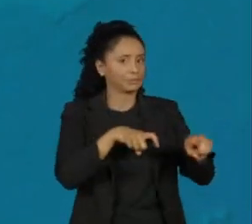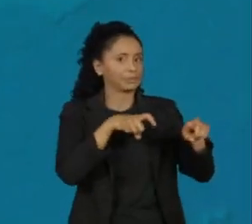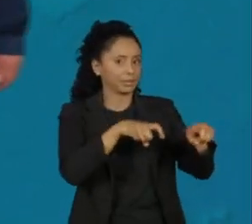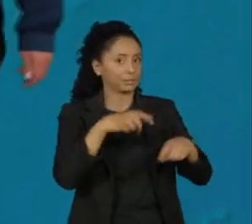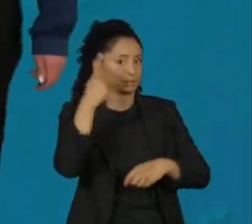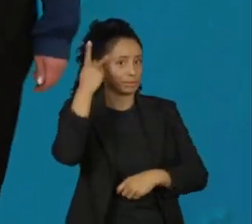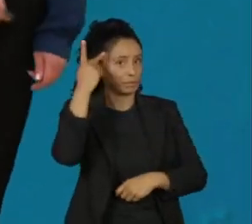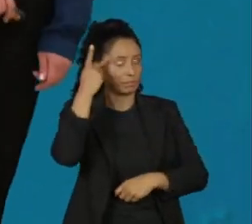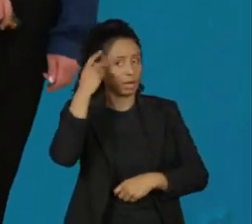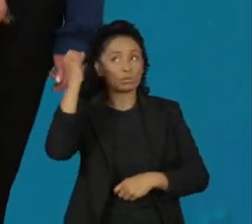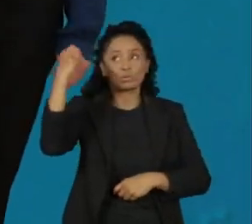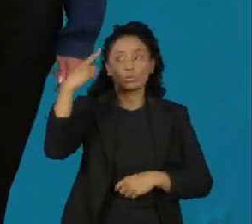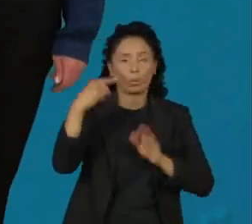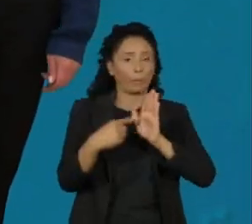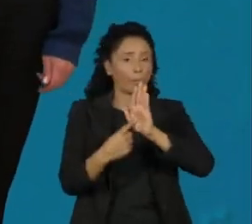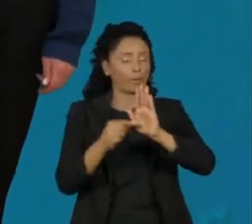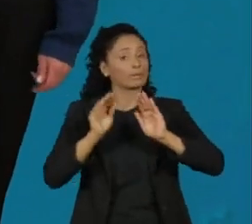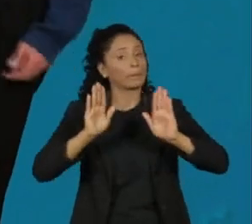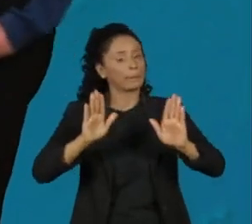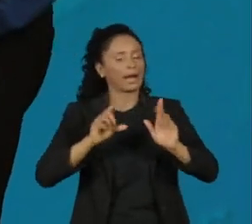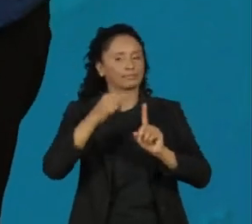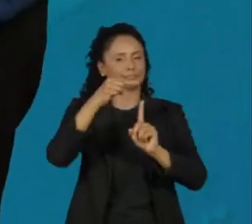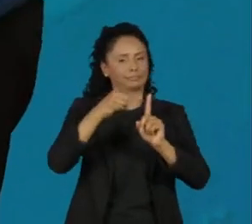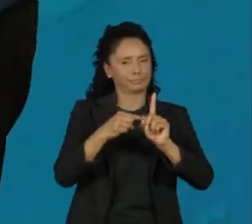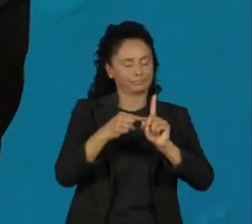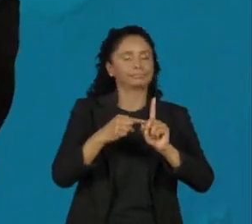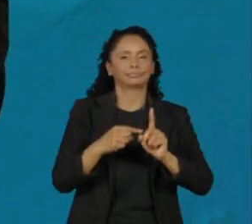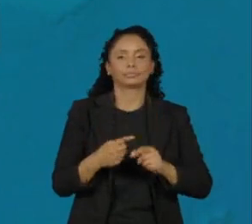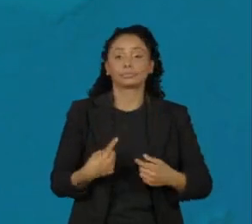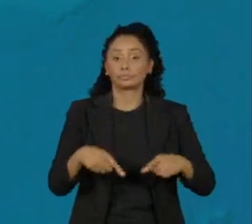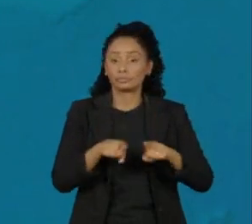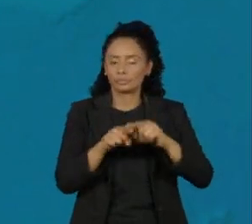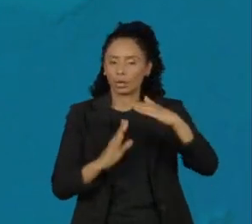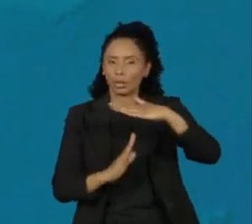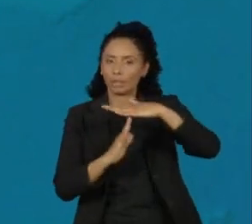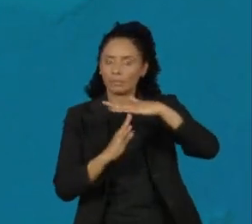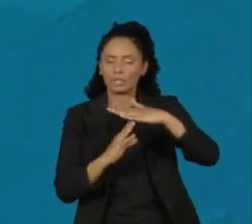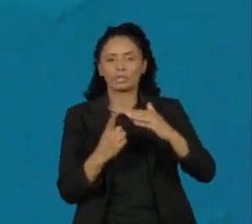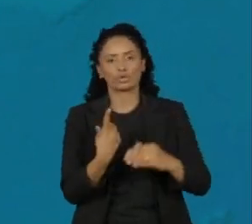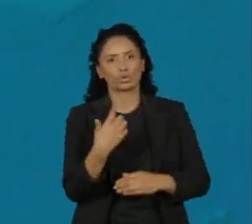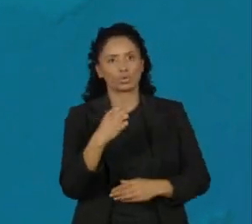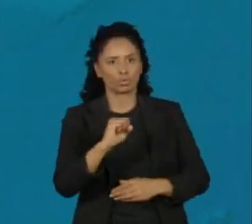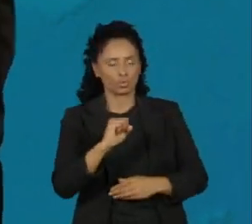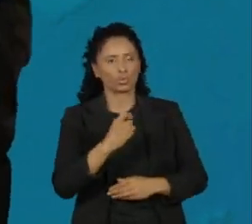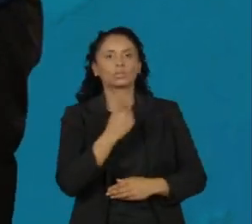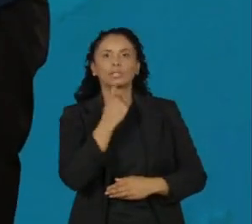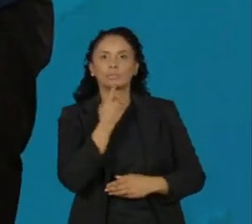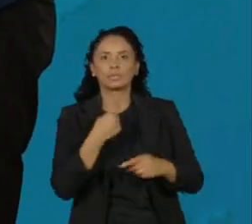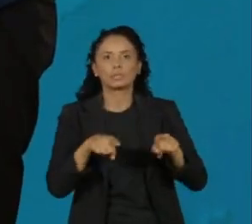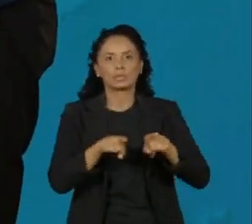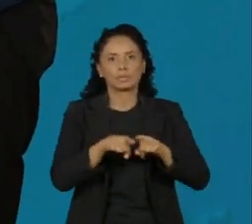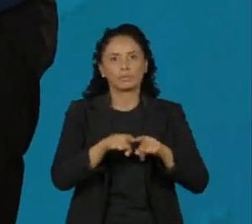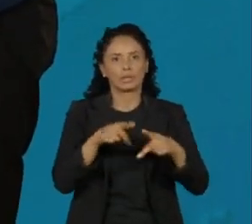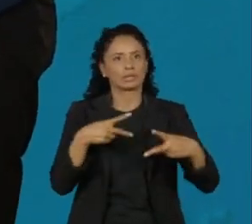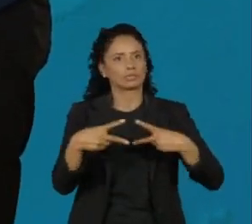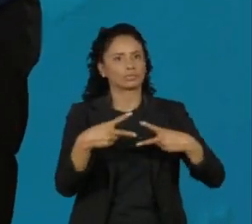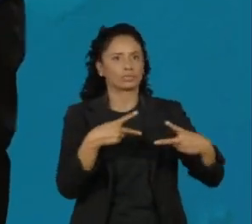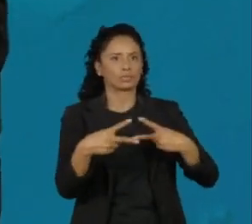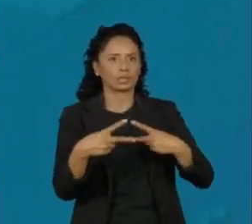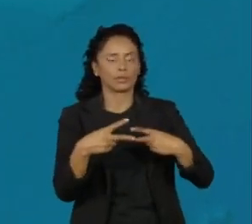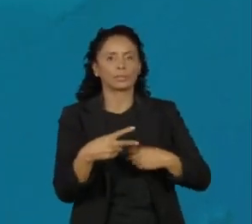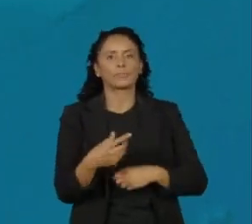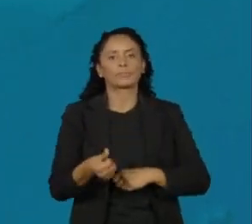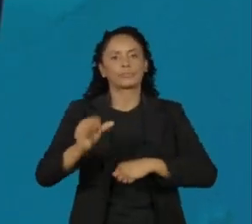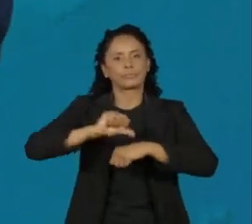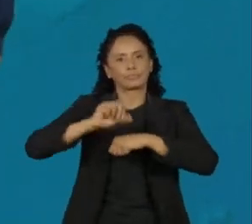presença do sol, ainda vai ser um dia de temperatura baixa. A máxima não passa dos 18 graus em Campinas e em São José dos Campos. Na